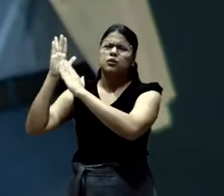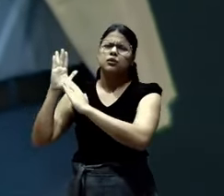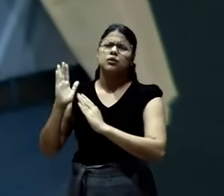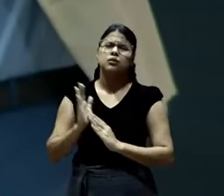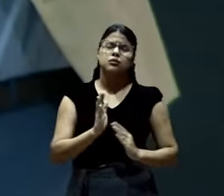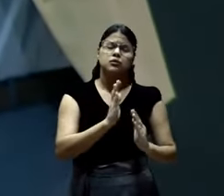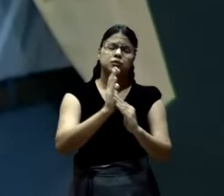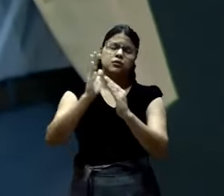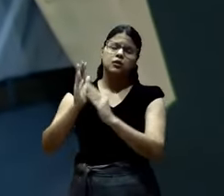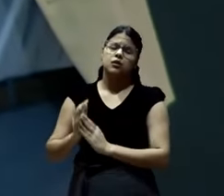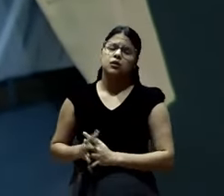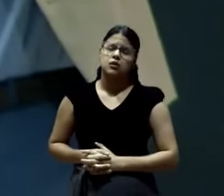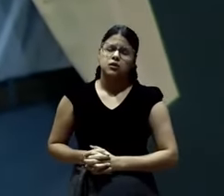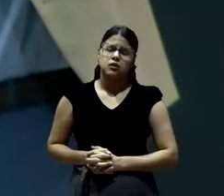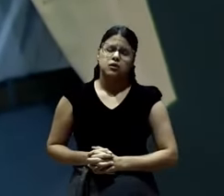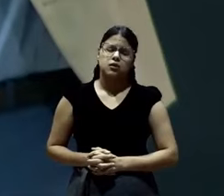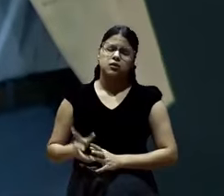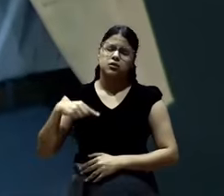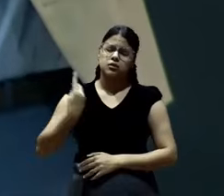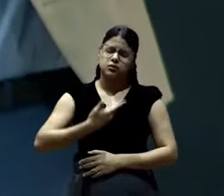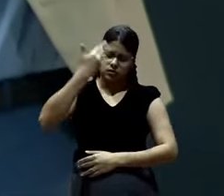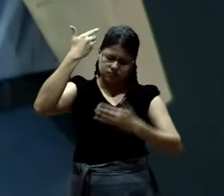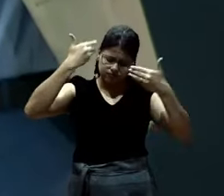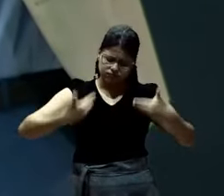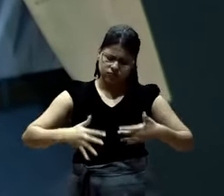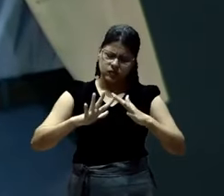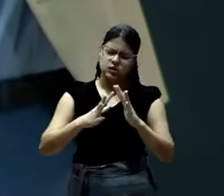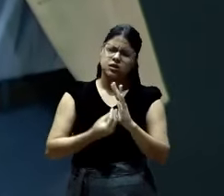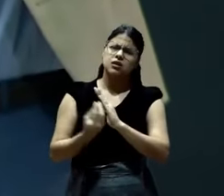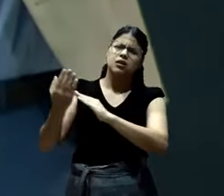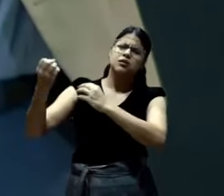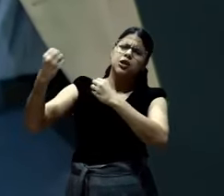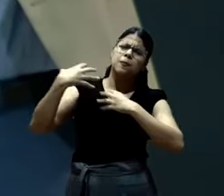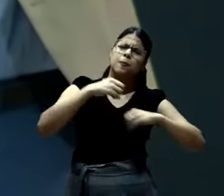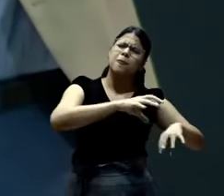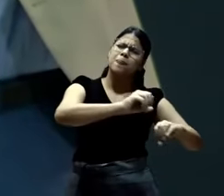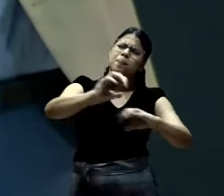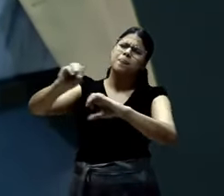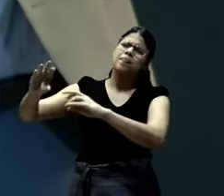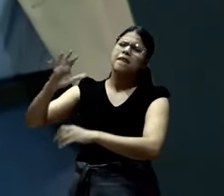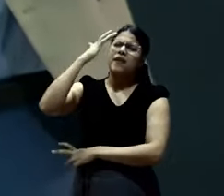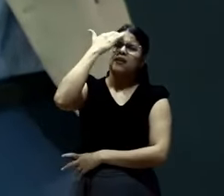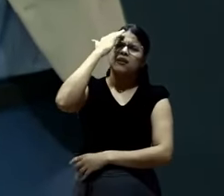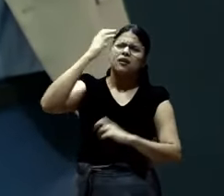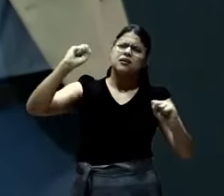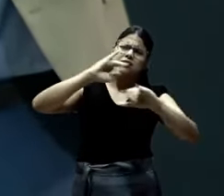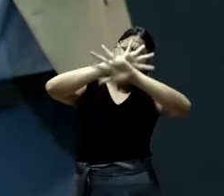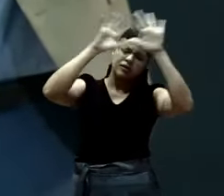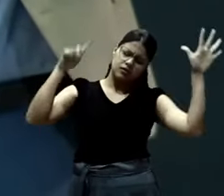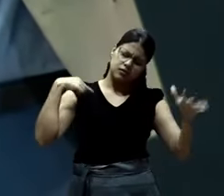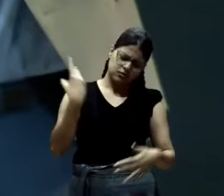Pela tua igreja. Por sermos igreja. Ajuda-nos a entendermos. E sermos